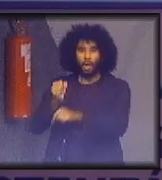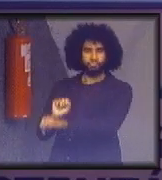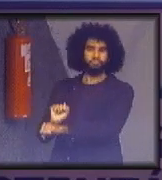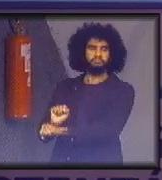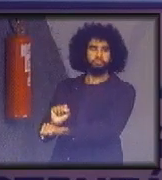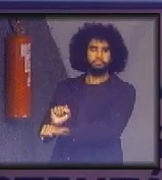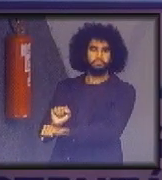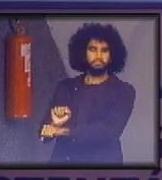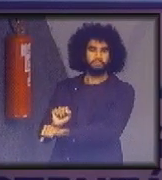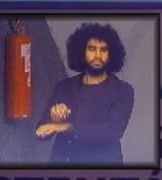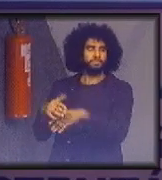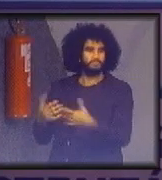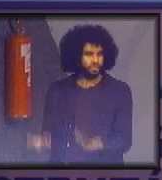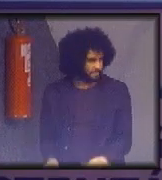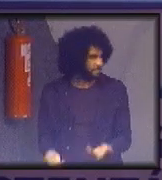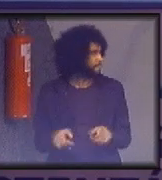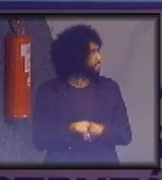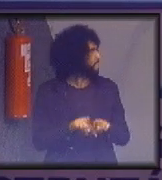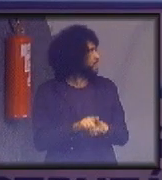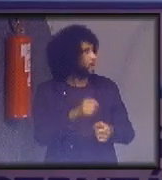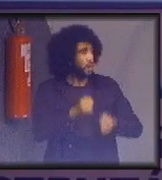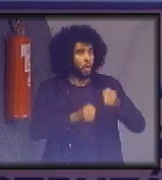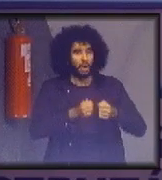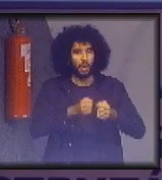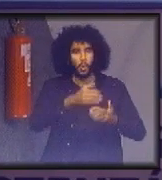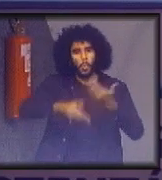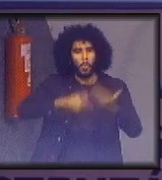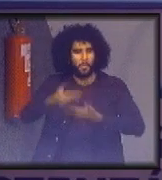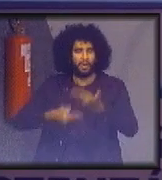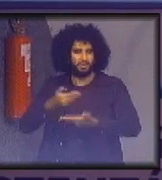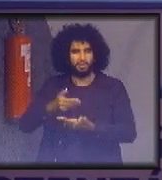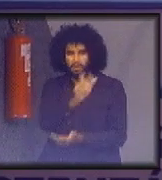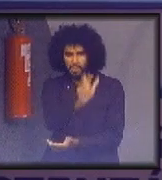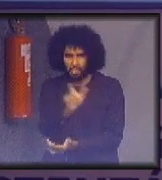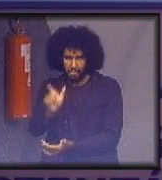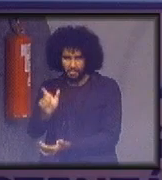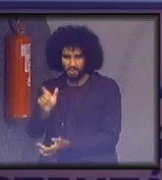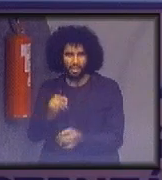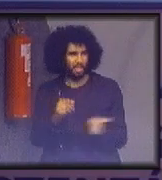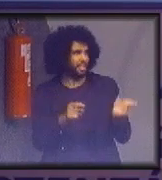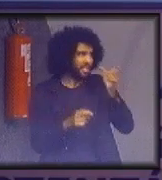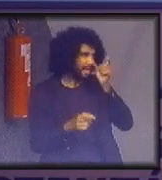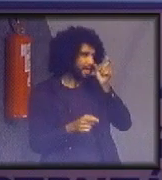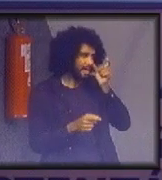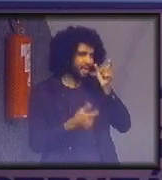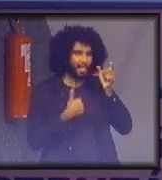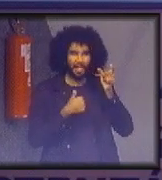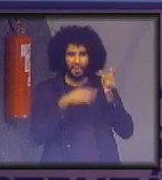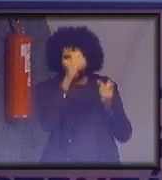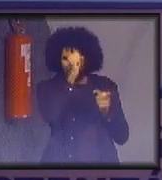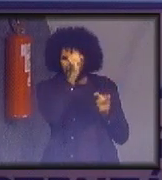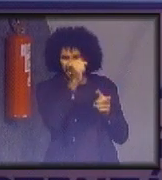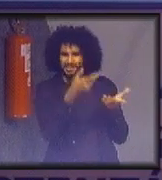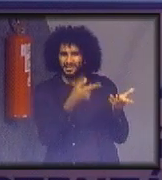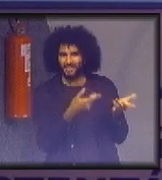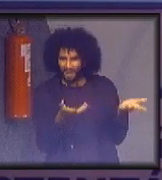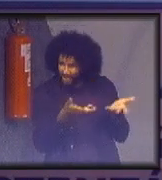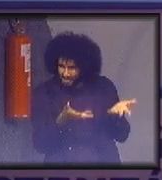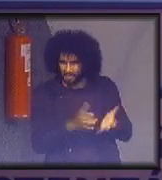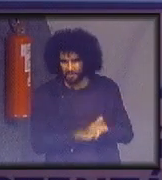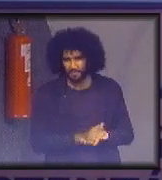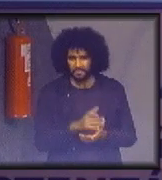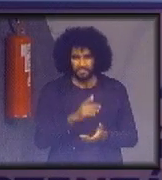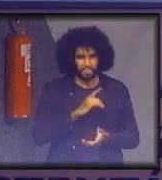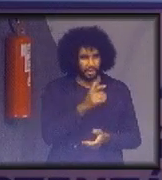E, finalmente, o carro compartilhado entre pessoas. Esse é bem interessante, eu mesmo aprendi recente a respeito. Você entra